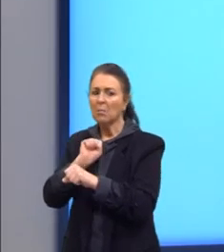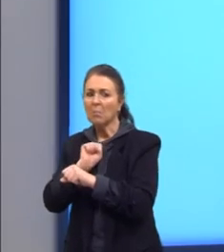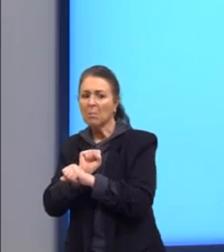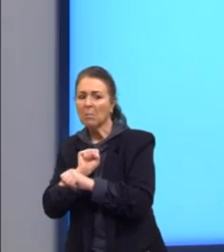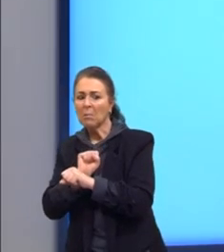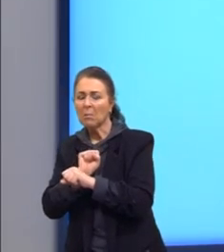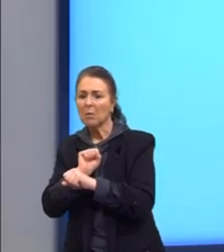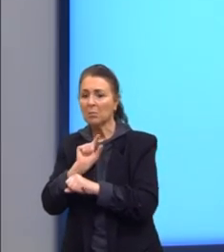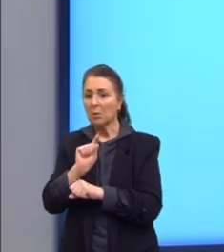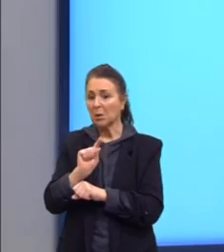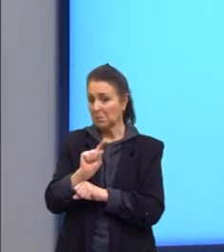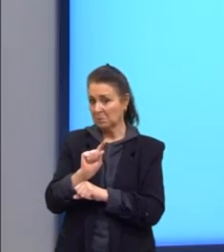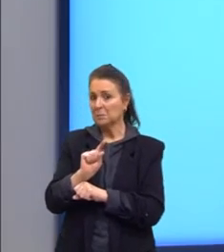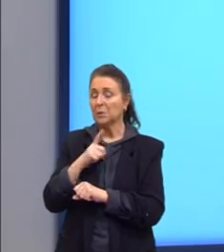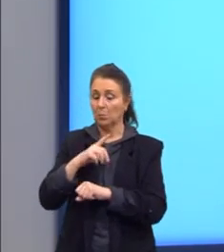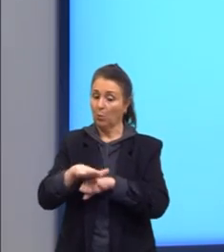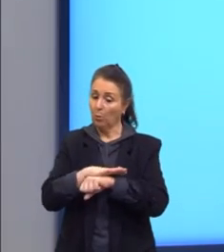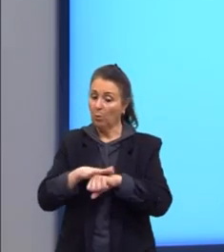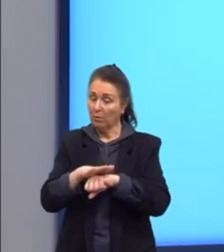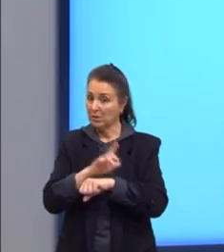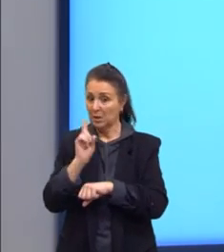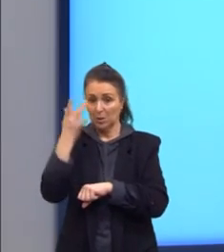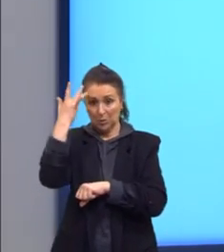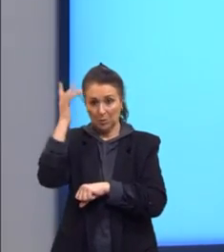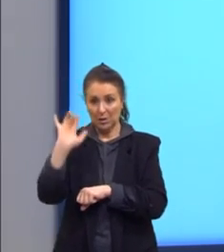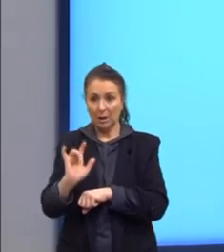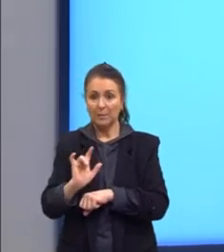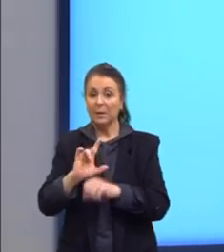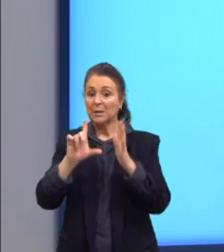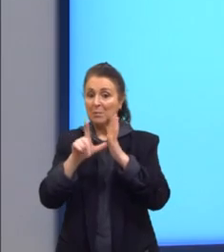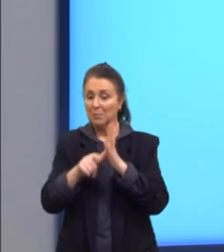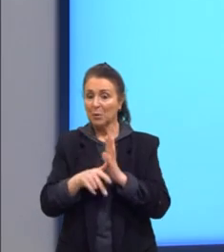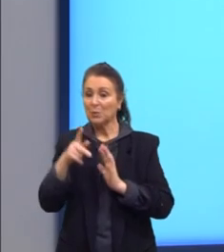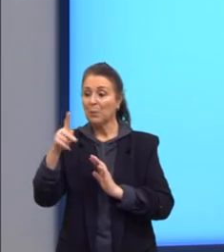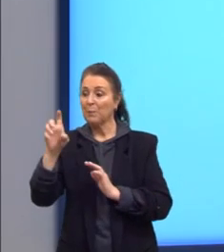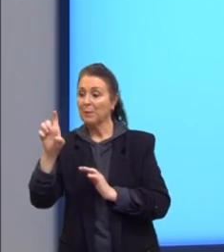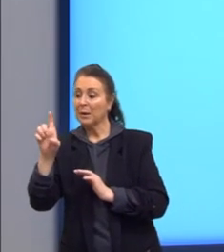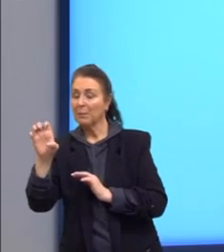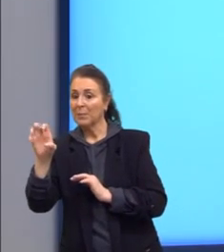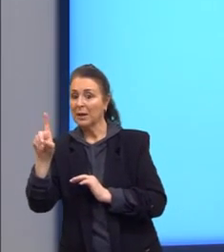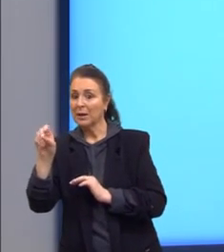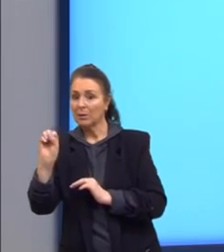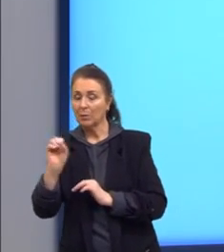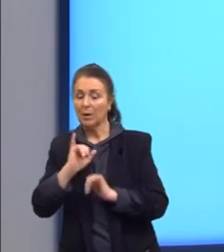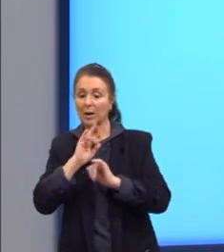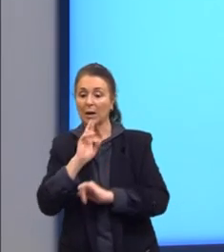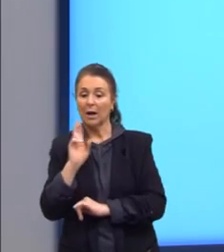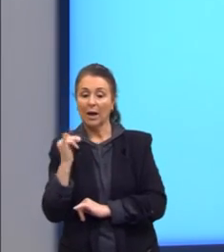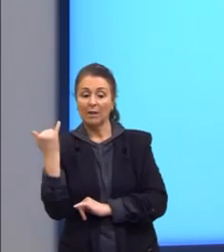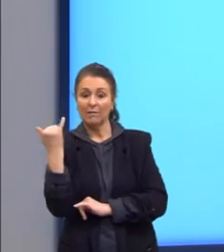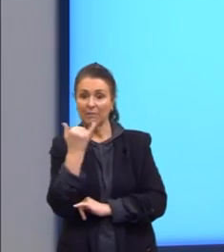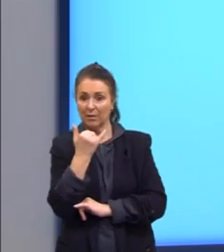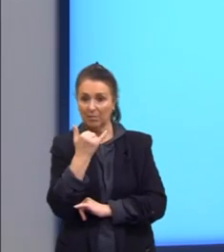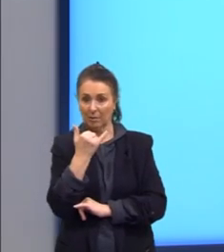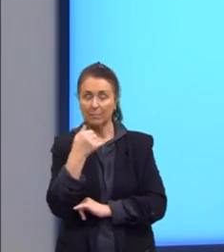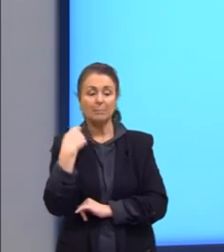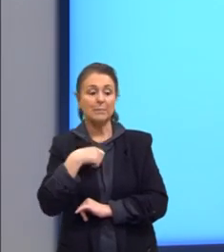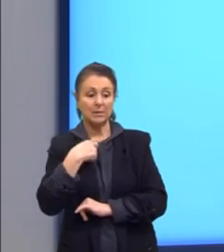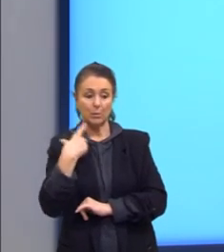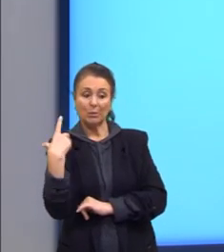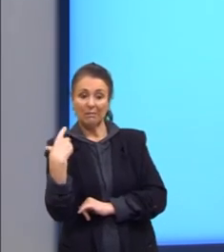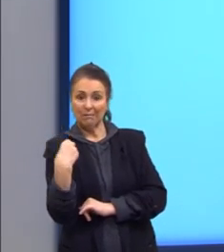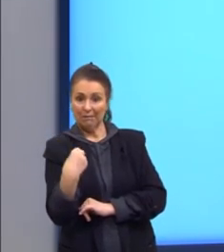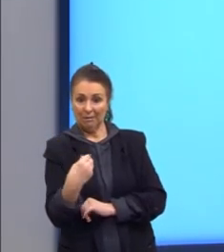da conversa que a gente não acompanha. e Pedro fala no final ali. Tenho que sair agora. Tenho diz,